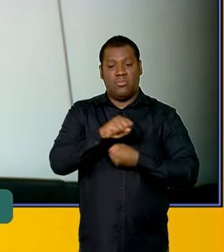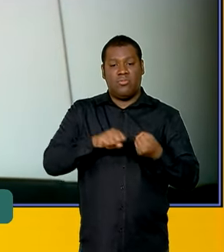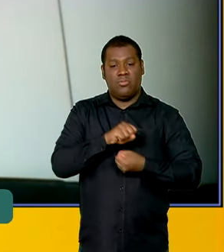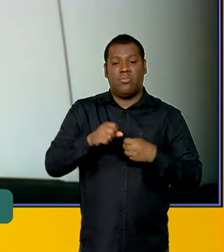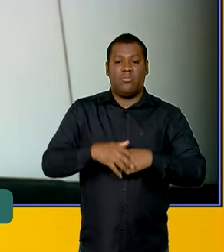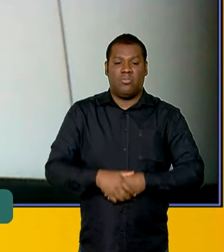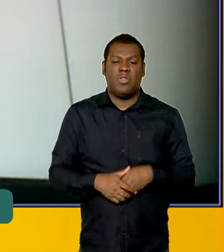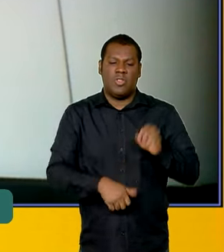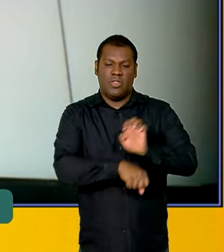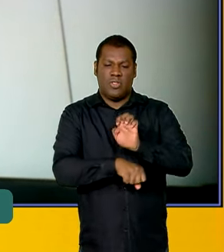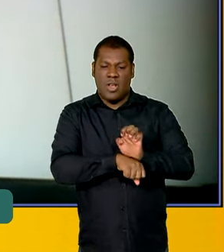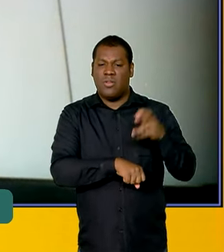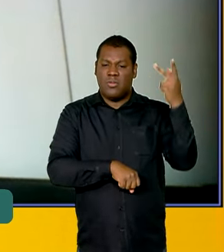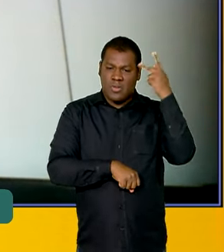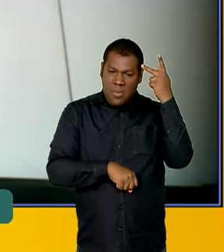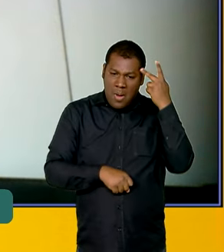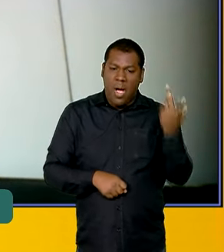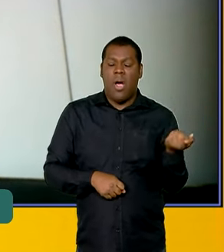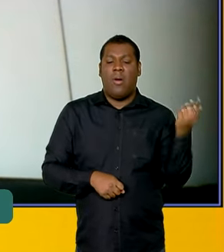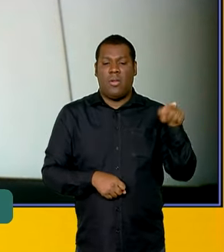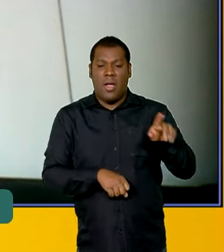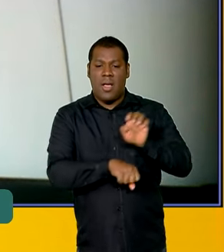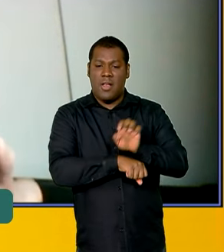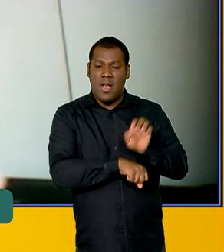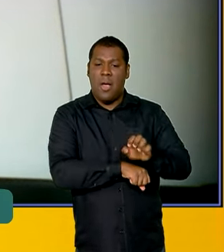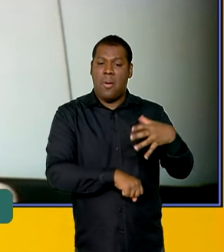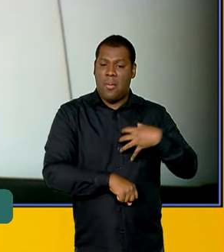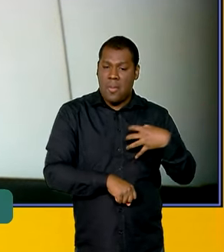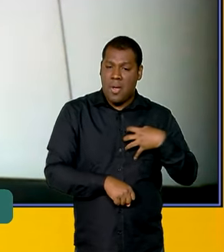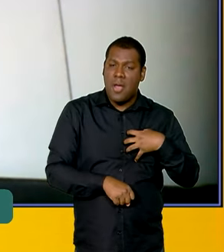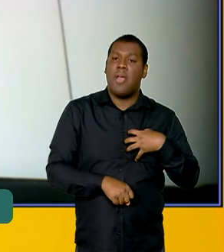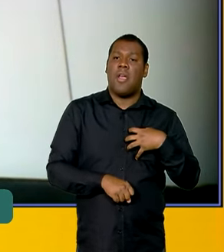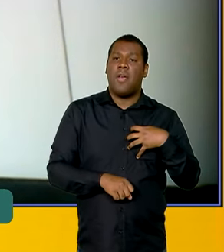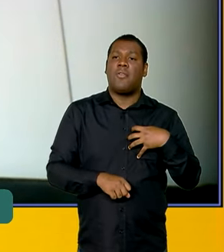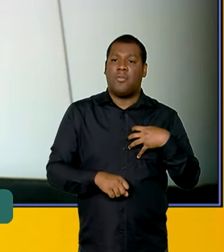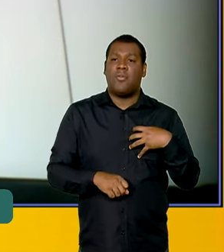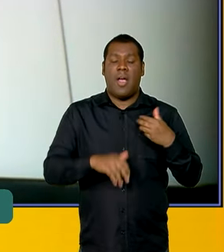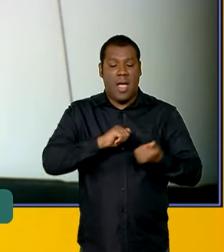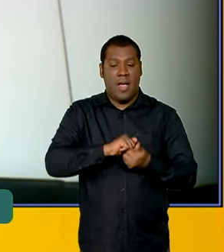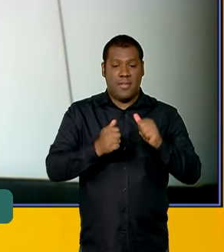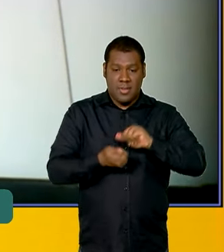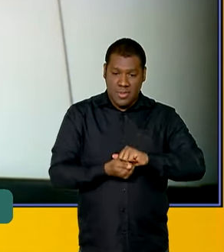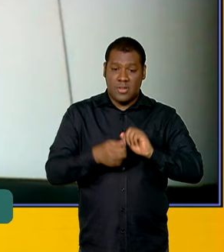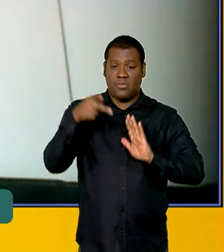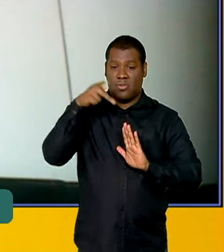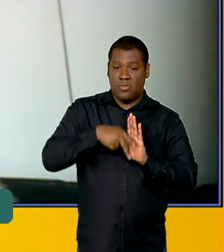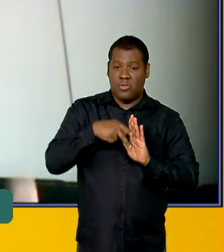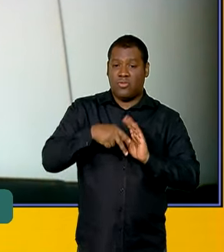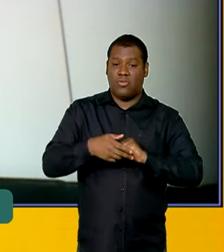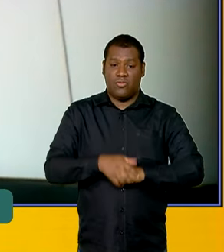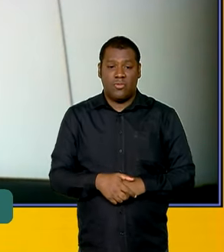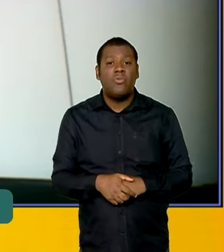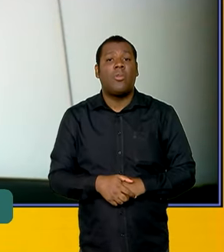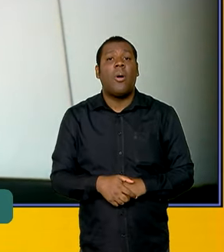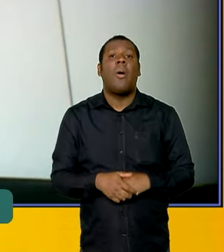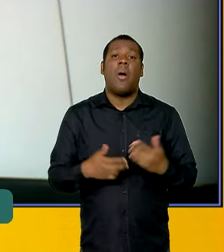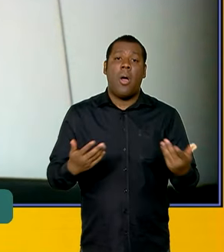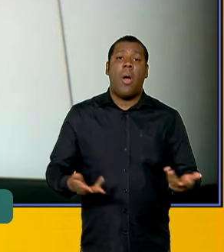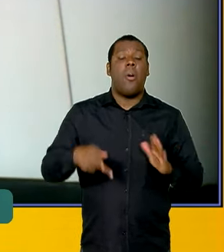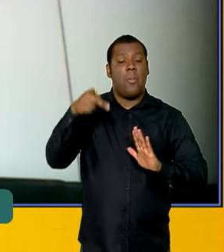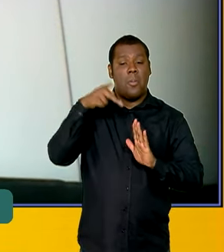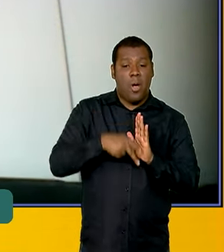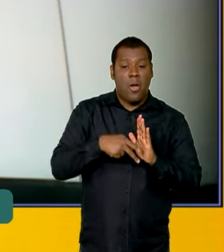projetos em Uberaba, na Bahia, ou seja, que são projetos embrionários, mas que têm um grande potencial